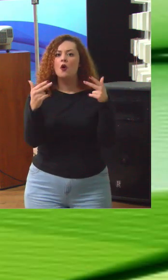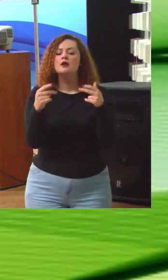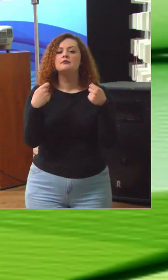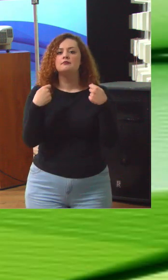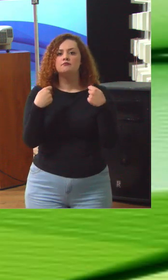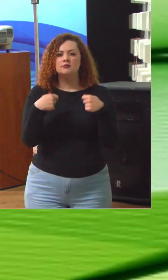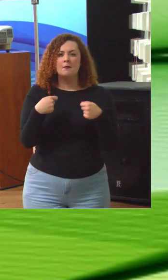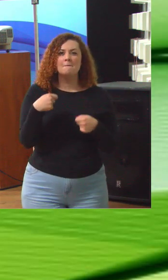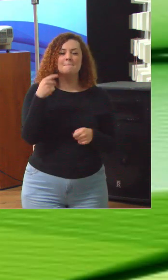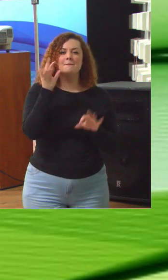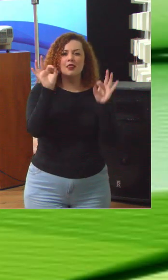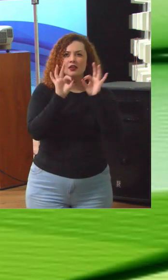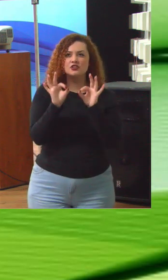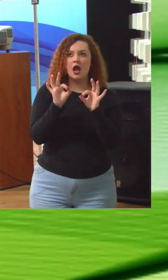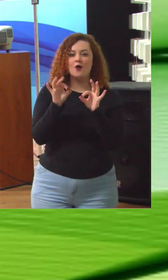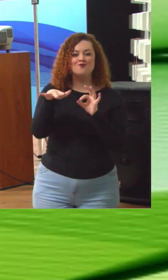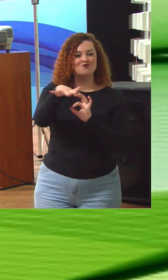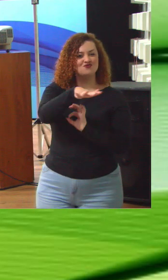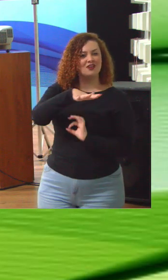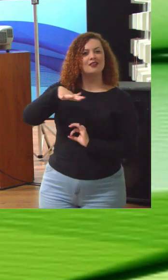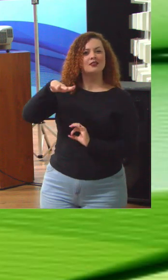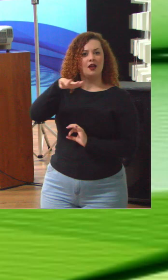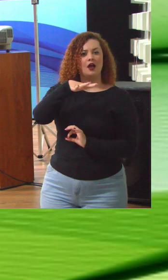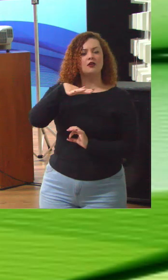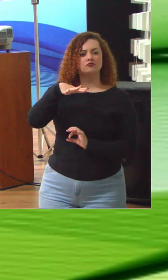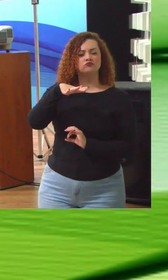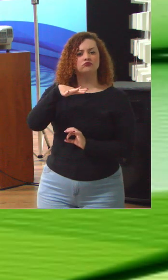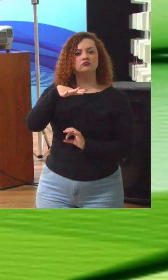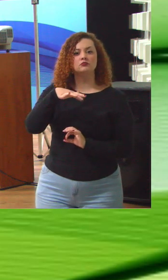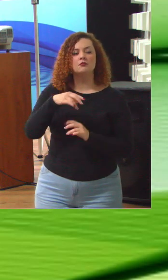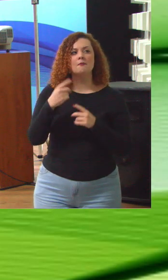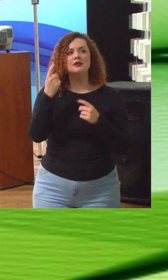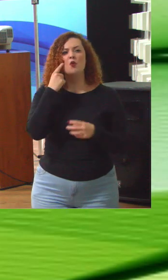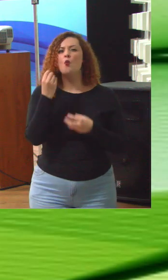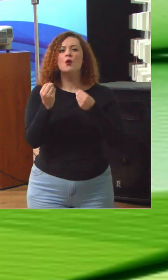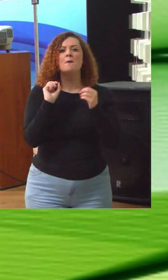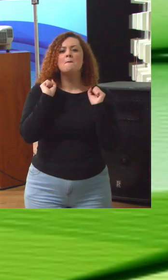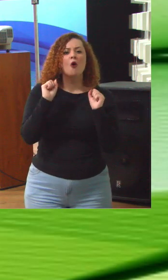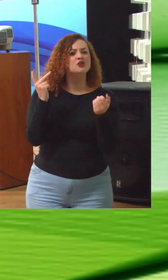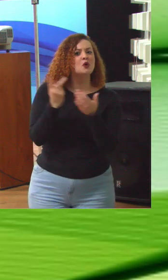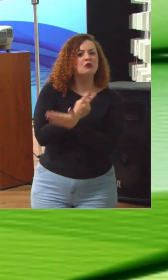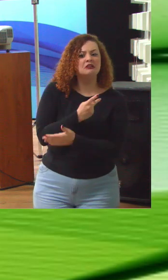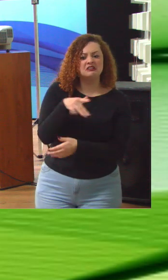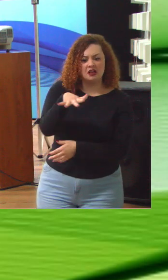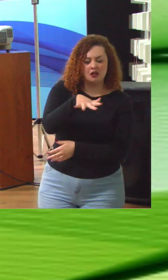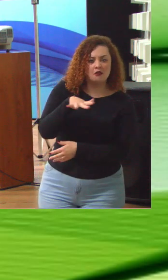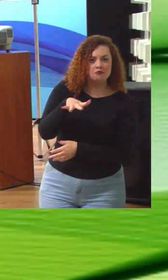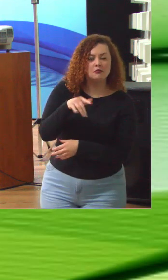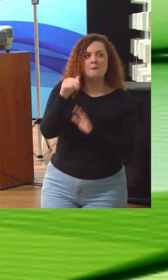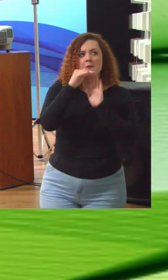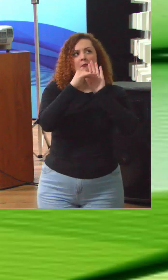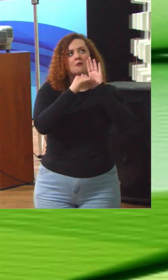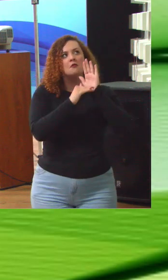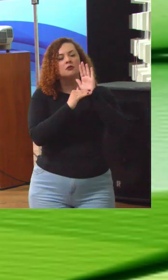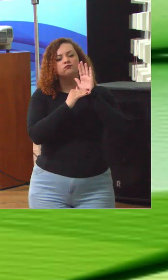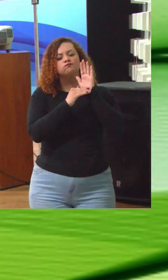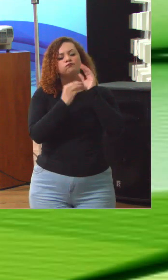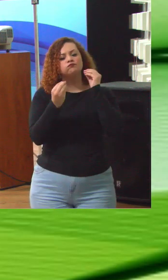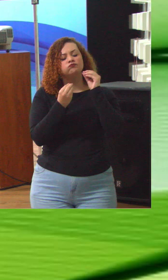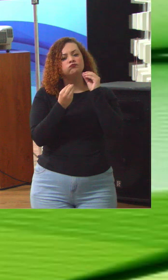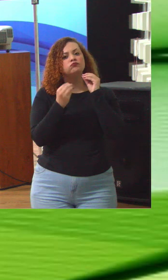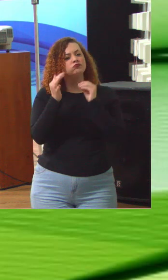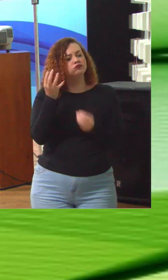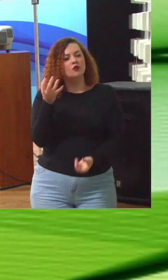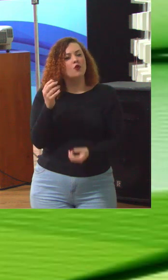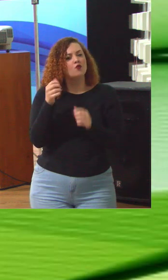essas coisas num dado cenário, estimando o que é que pode eventualmente acontecer naquele cenário. Então, nós projetamos